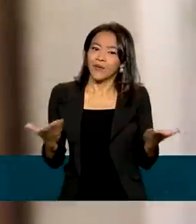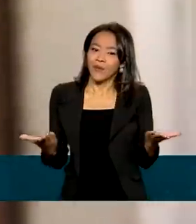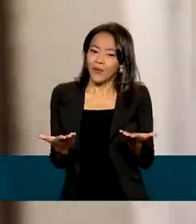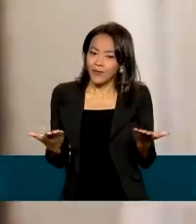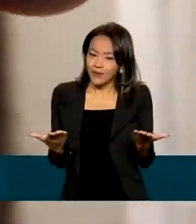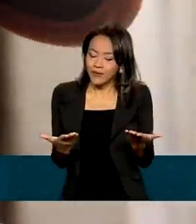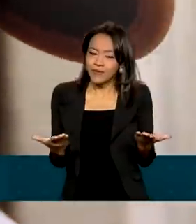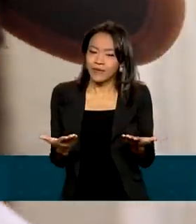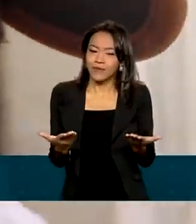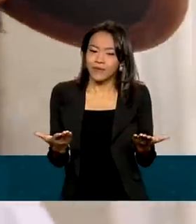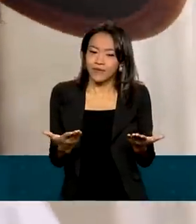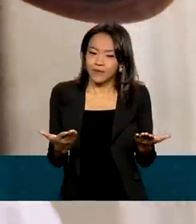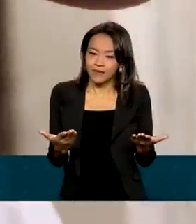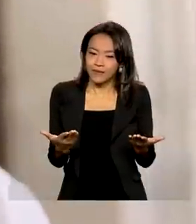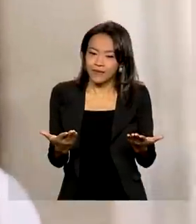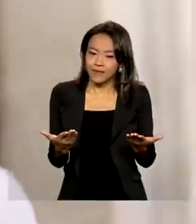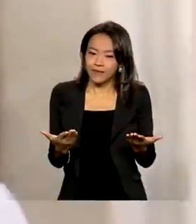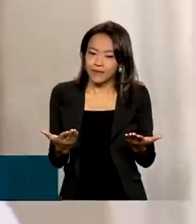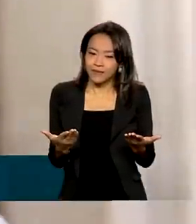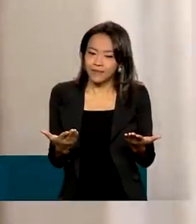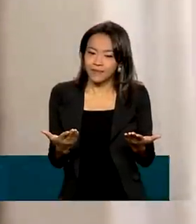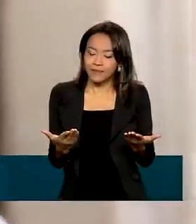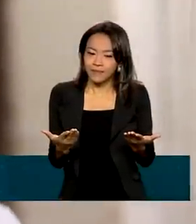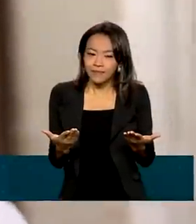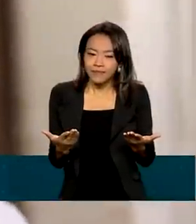a gente tem um... Assim,